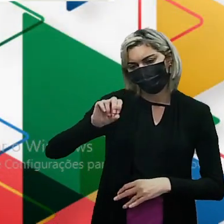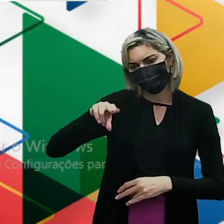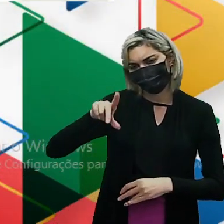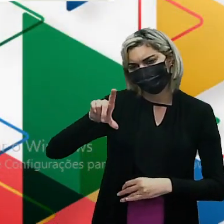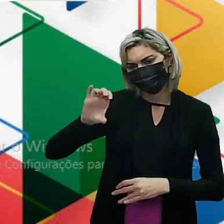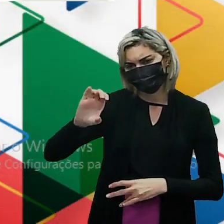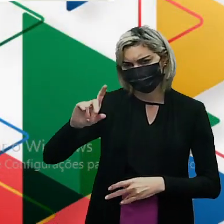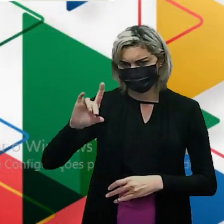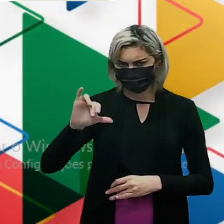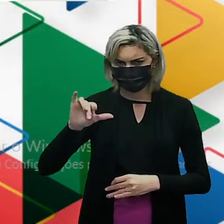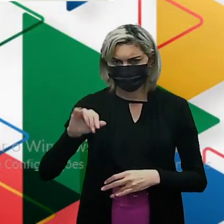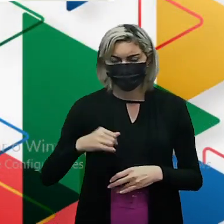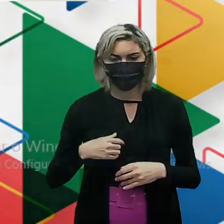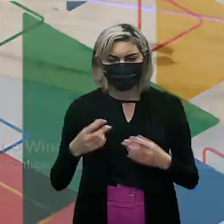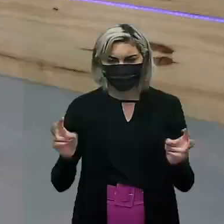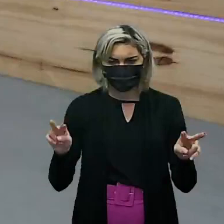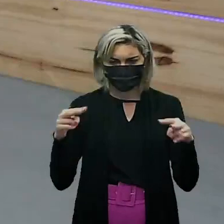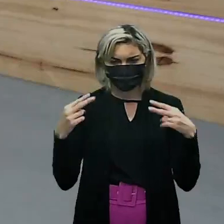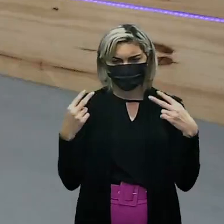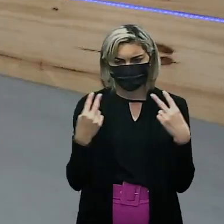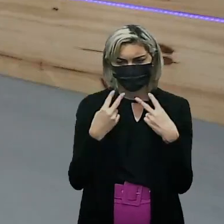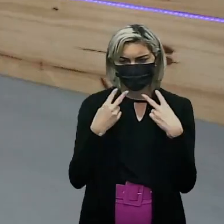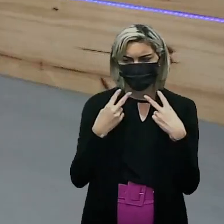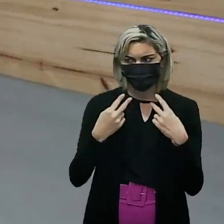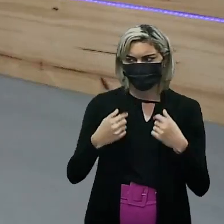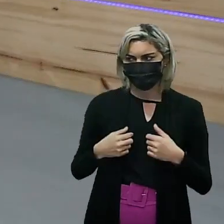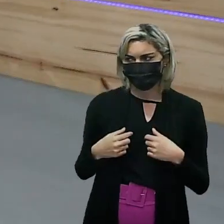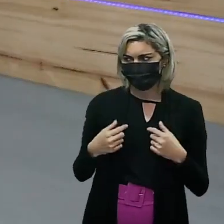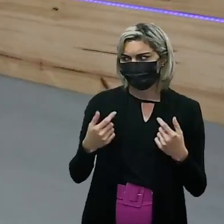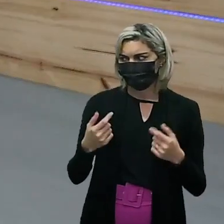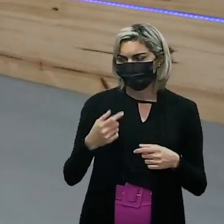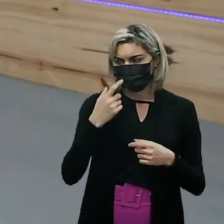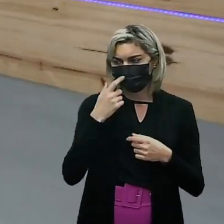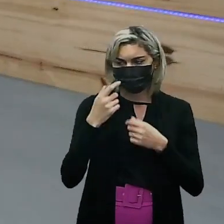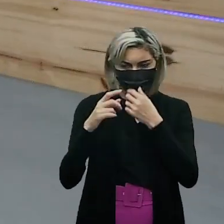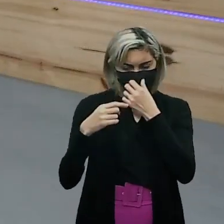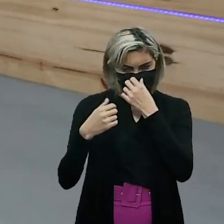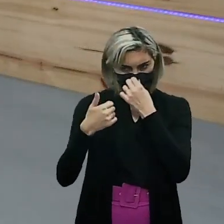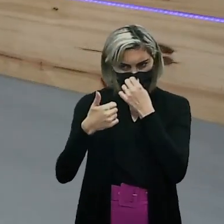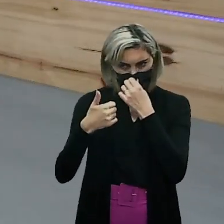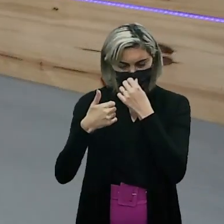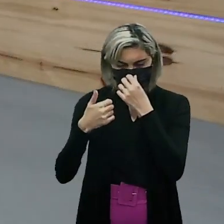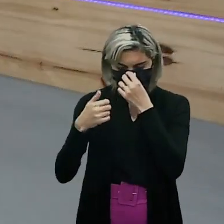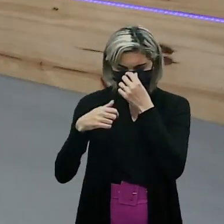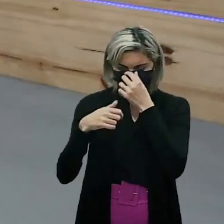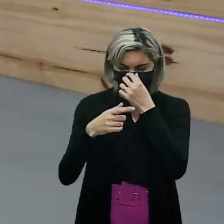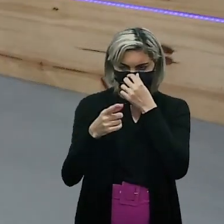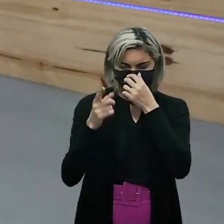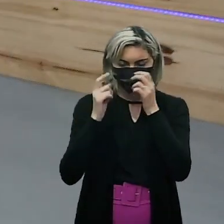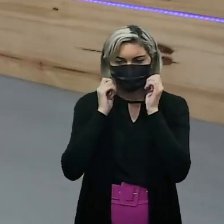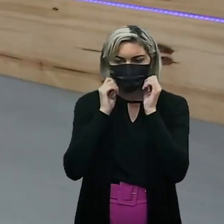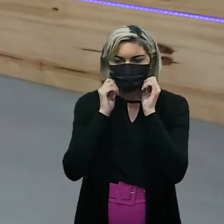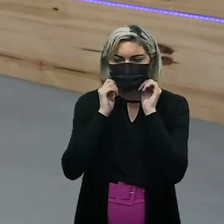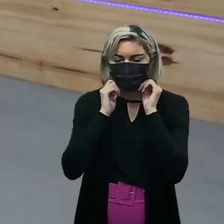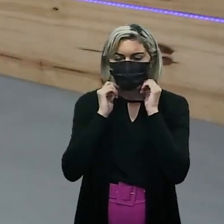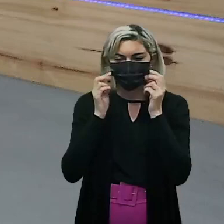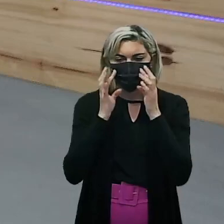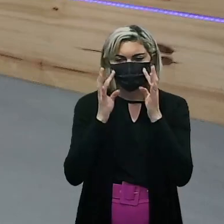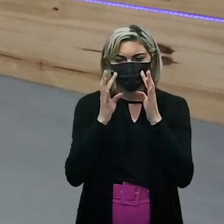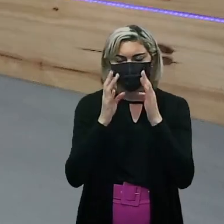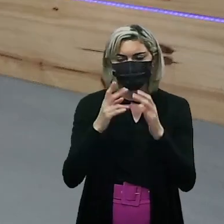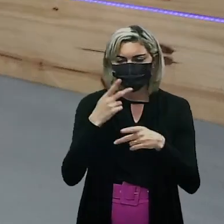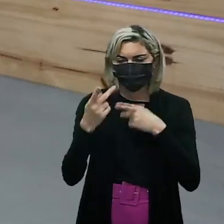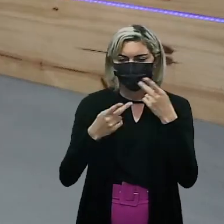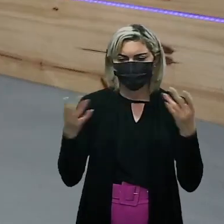compostos mais. Olha pra mim aqui pessoal galera do bem então fica ligadinho aí nós